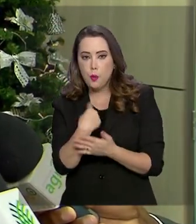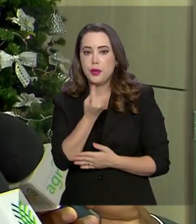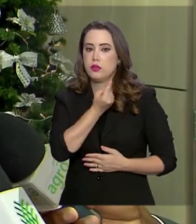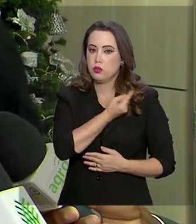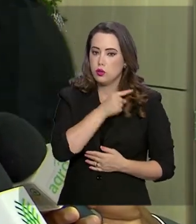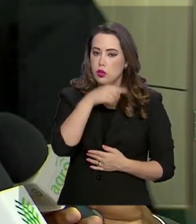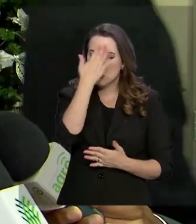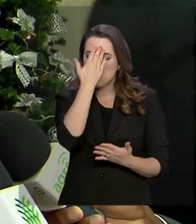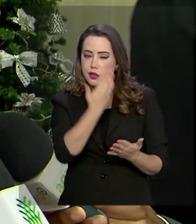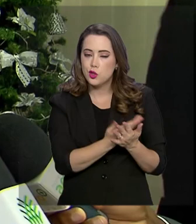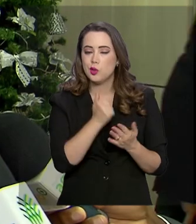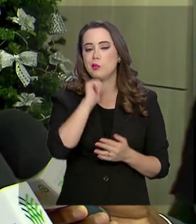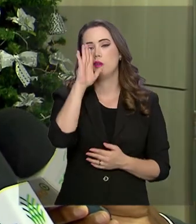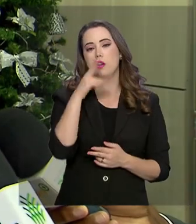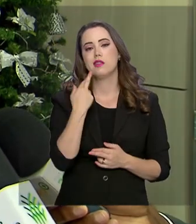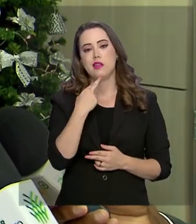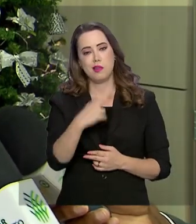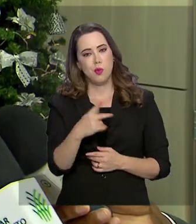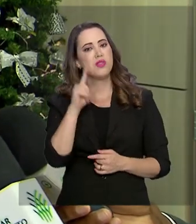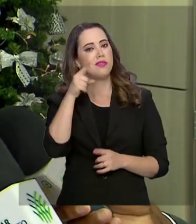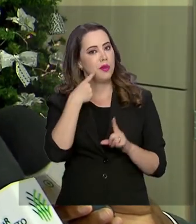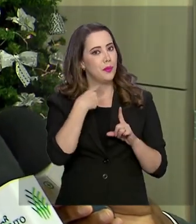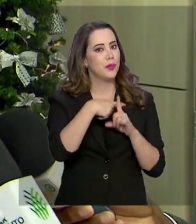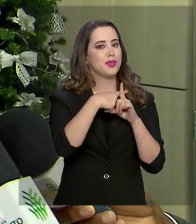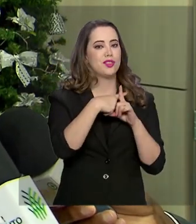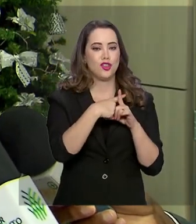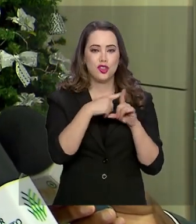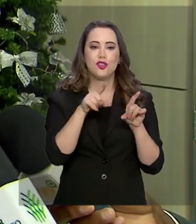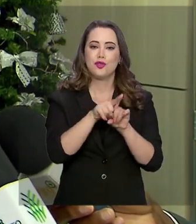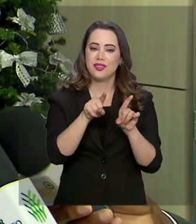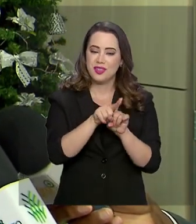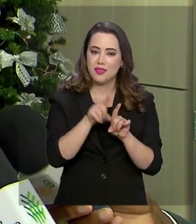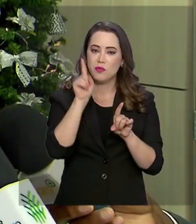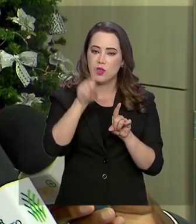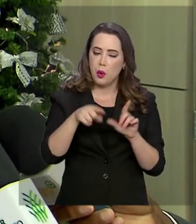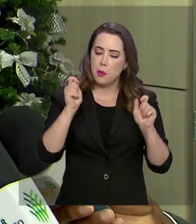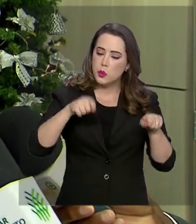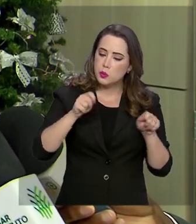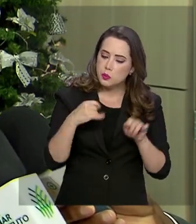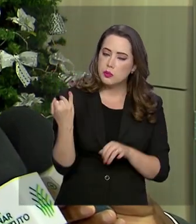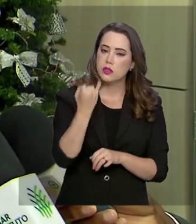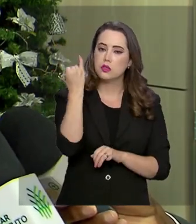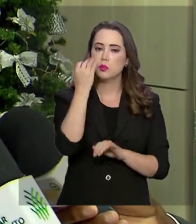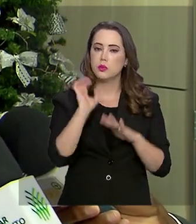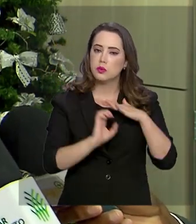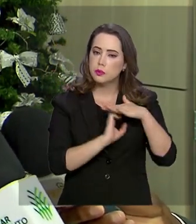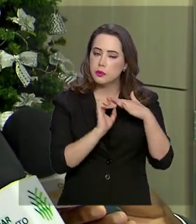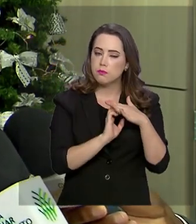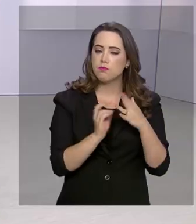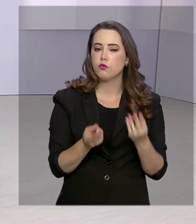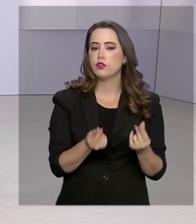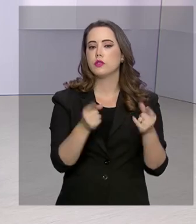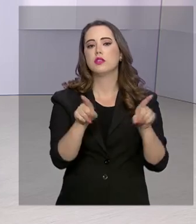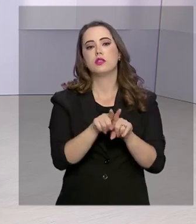um resultado final bem positivo, não só para a imagem da empresa, mas também como uma posição financeira da empresa.